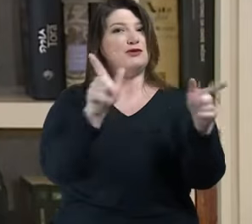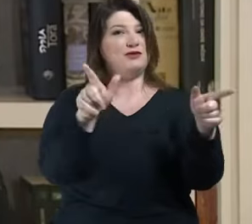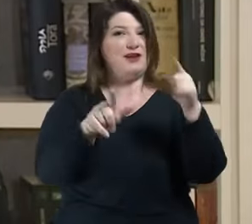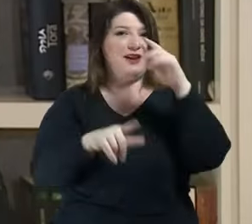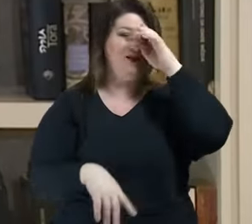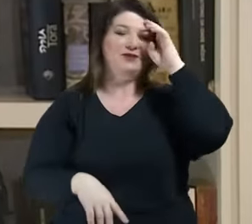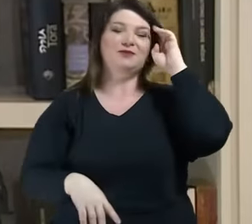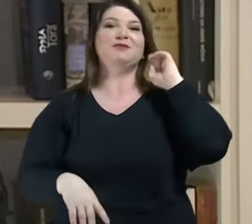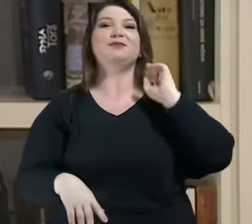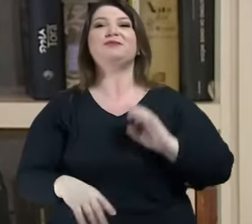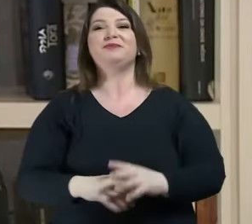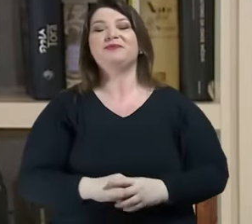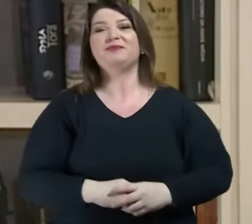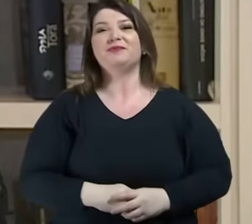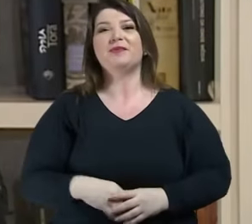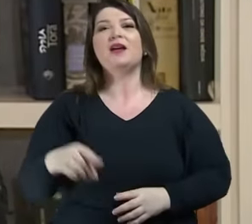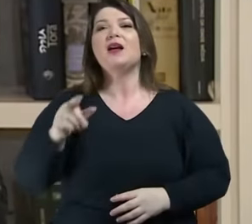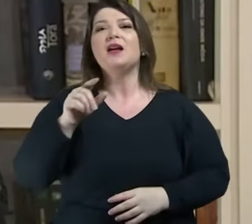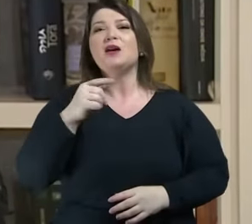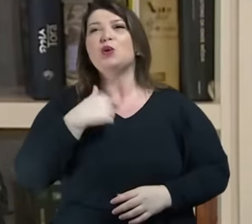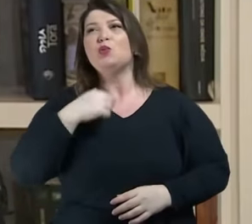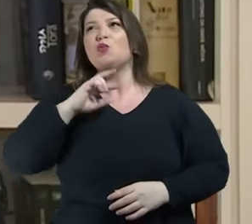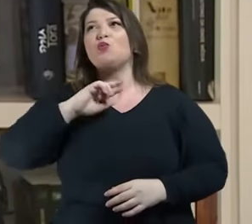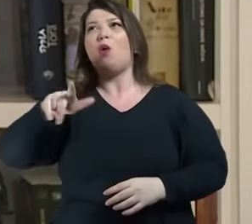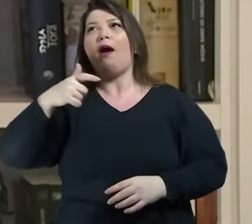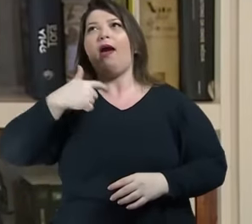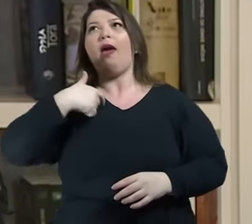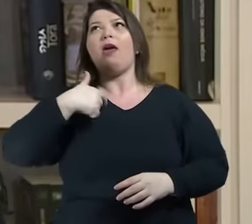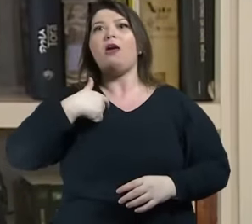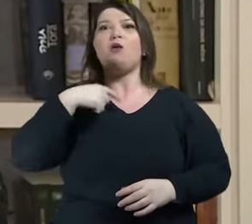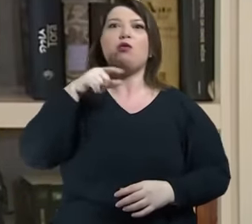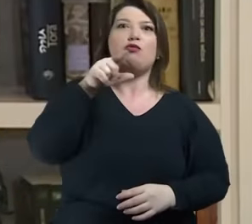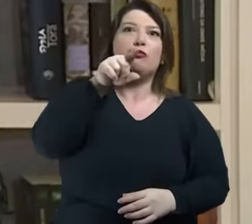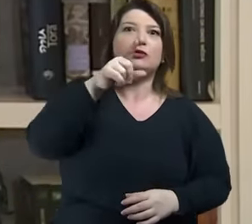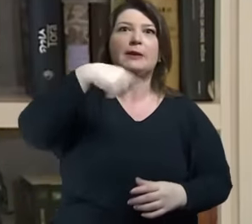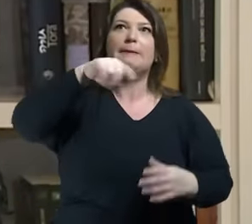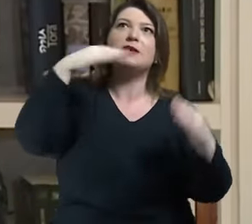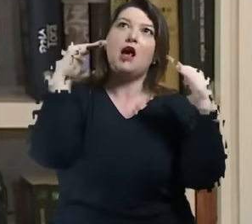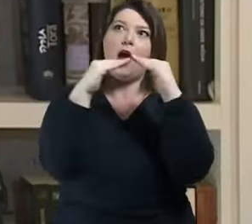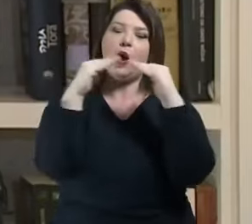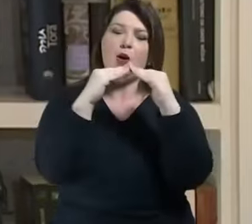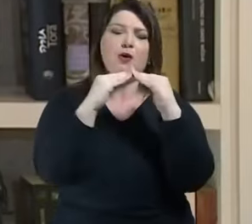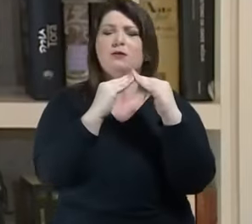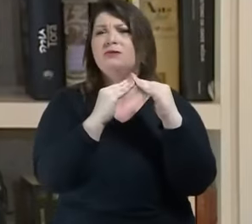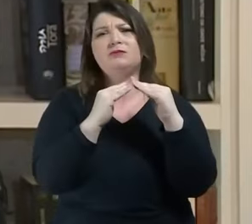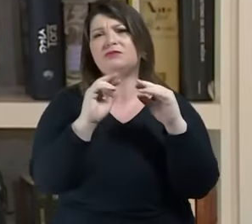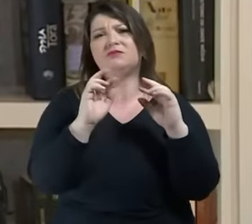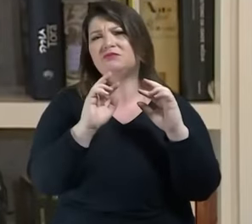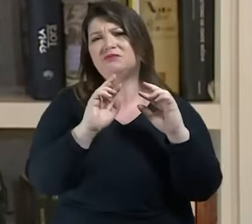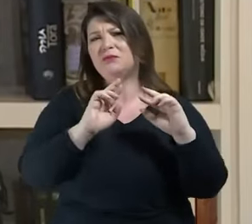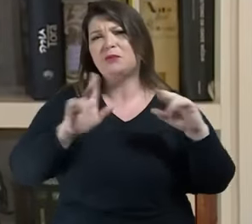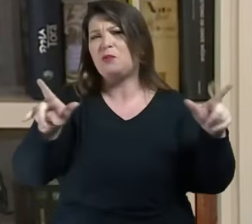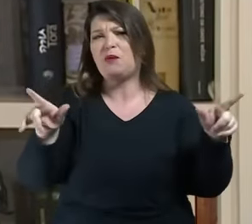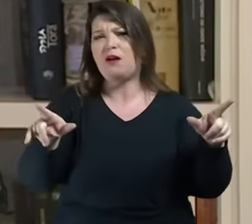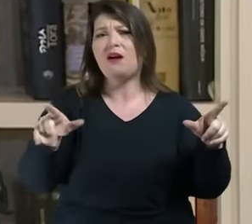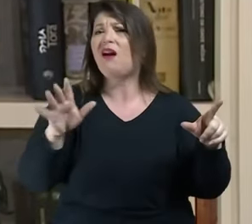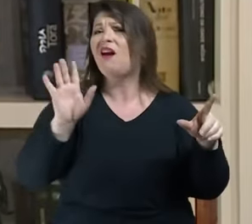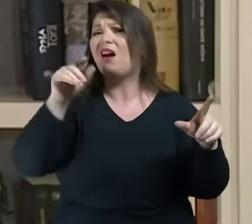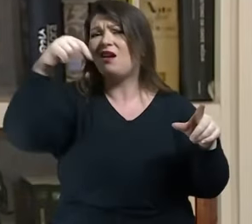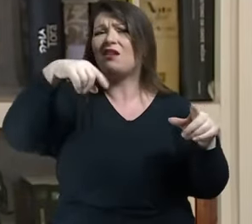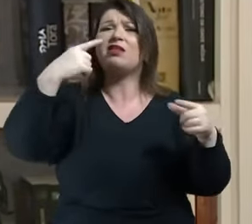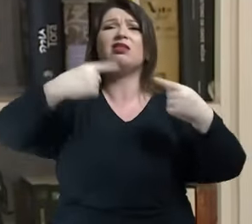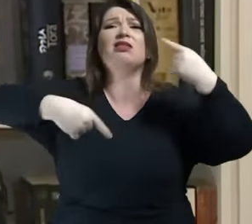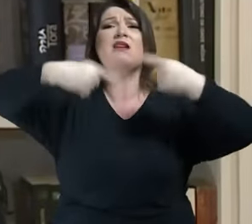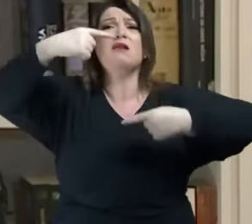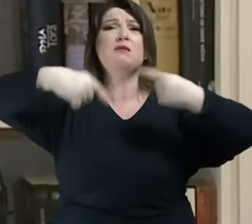necessariamente para eu ou você concordarmos. Isso não é um dogma religioso, isso é um debate, isso é uma ideia.